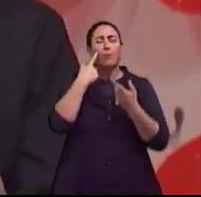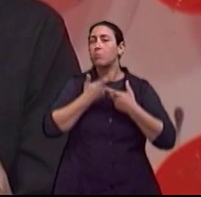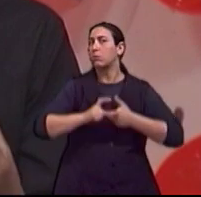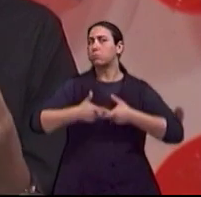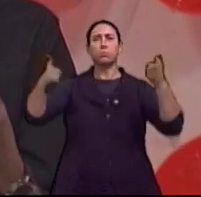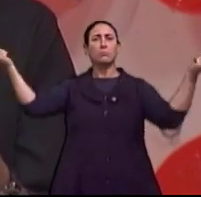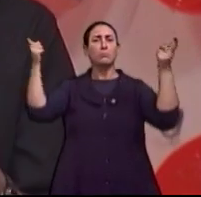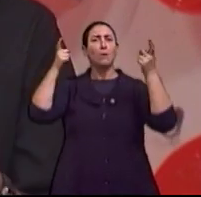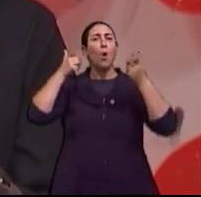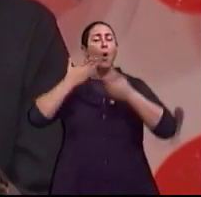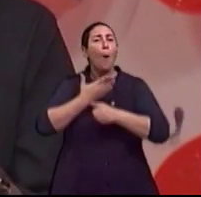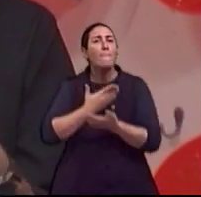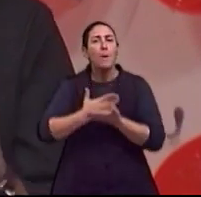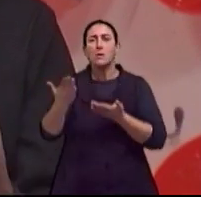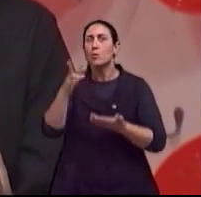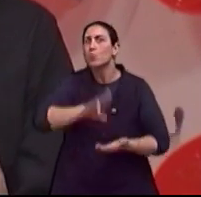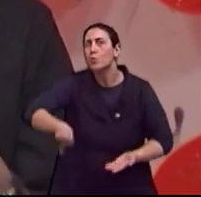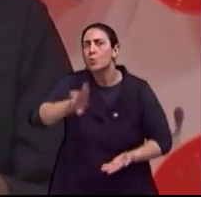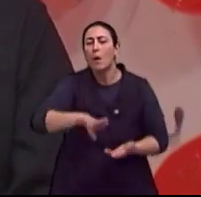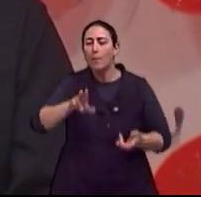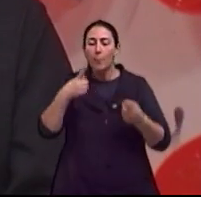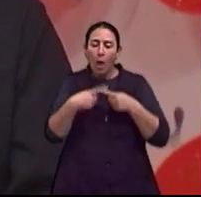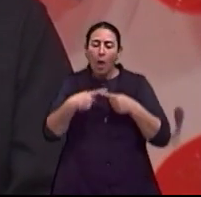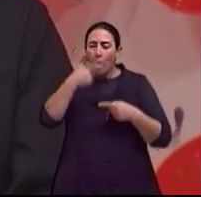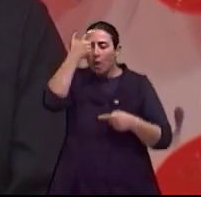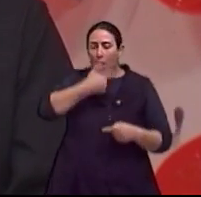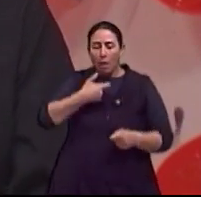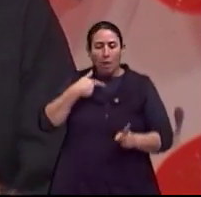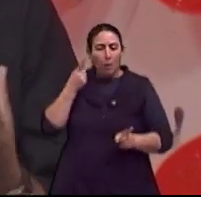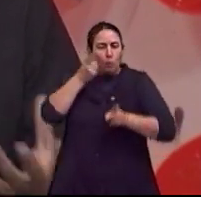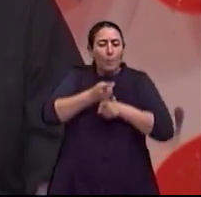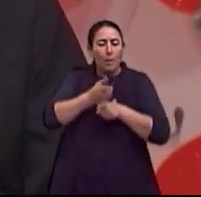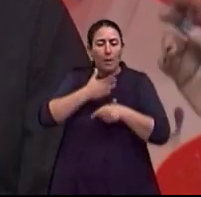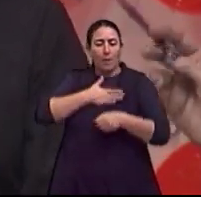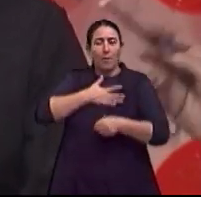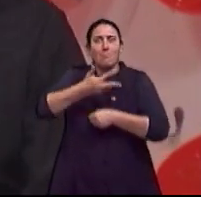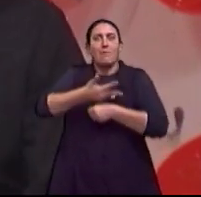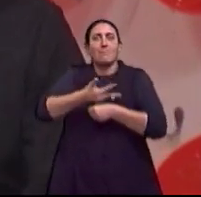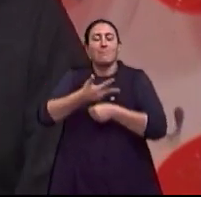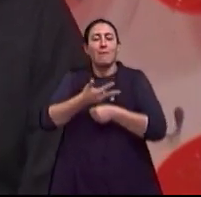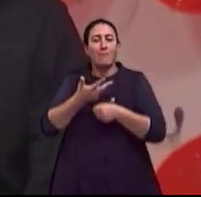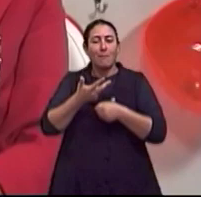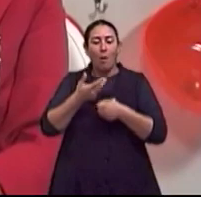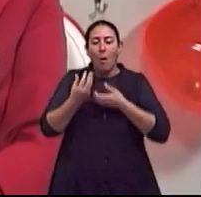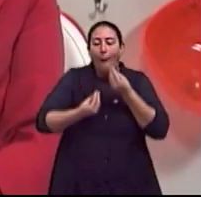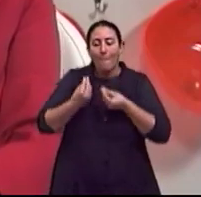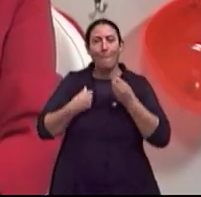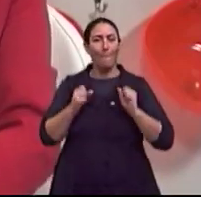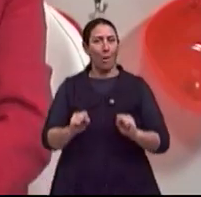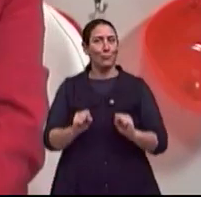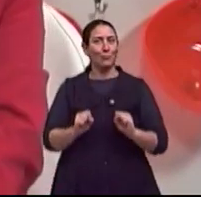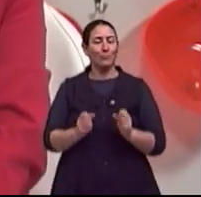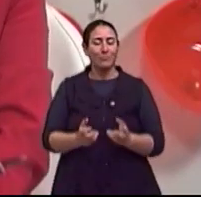crescendo, porque as pessoas estavam redescobrindo a sua terceira idade. Claro. Agora, quero saber, então, do psicólogo do Arines, que está